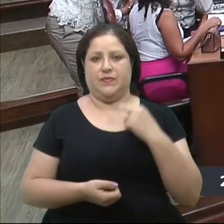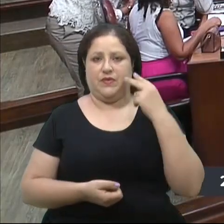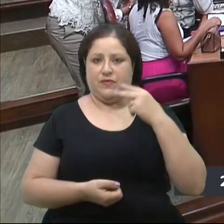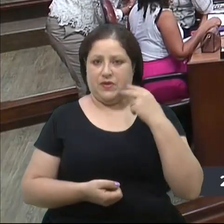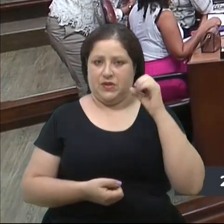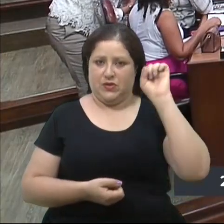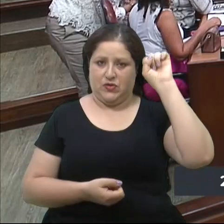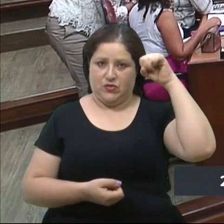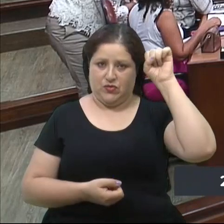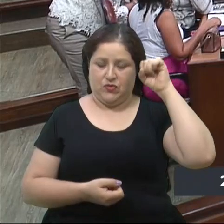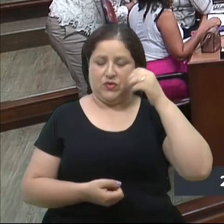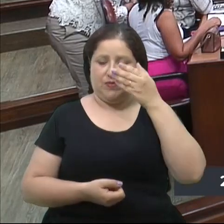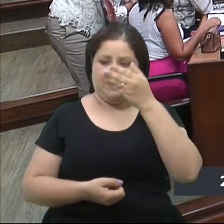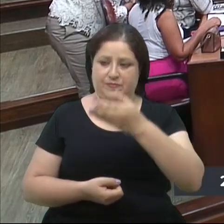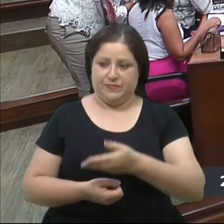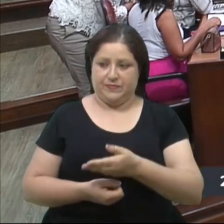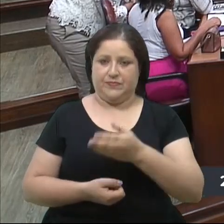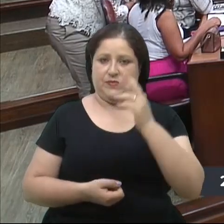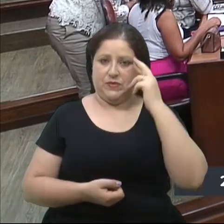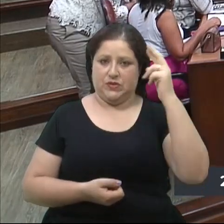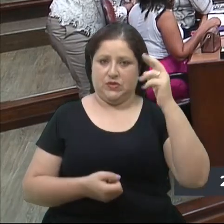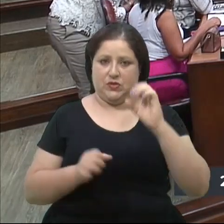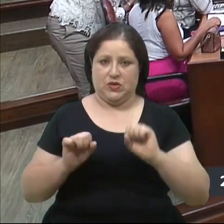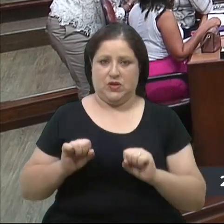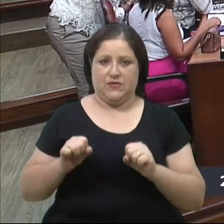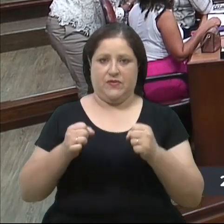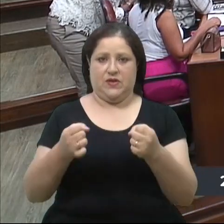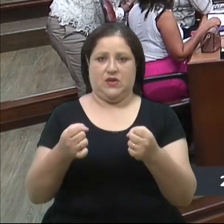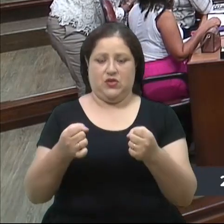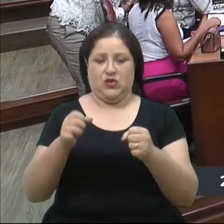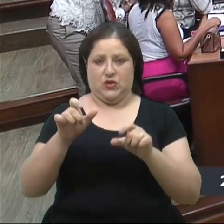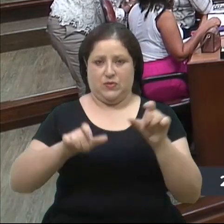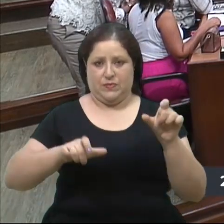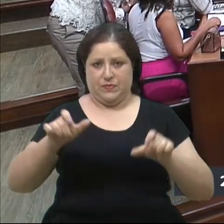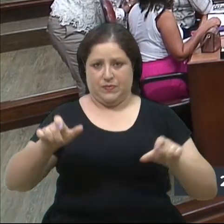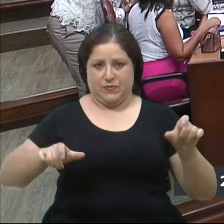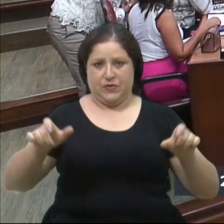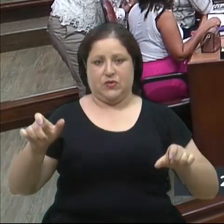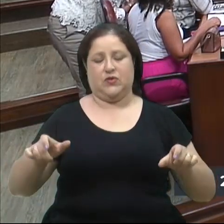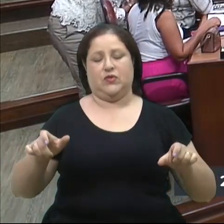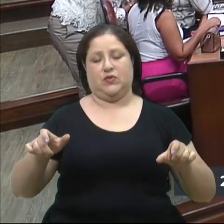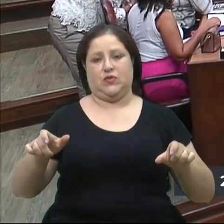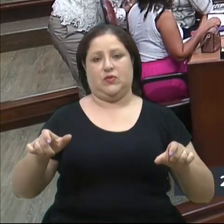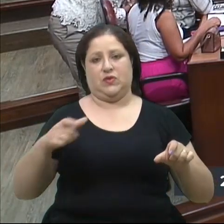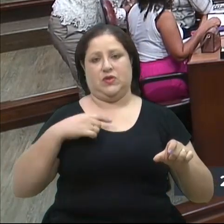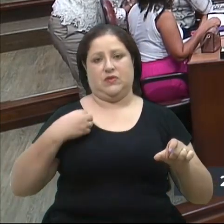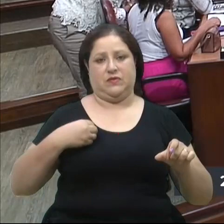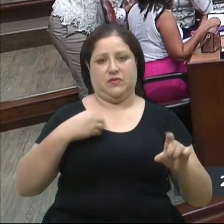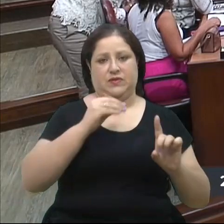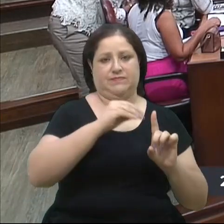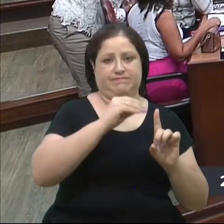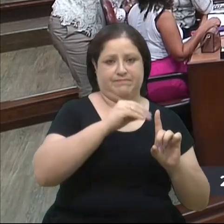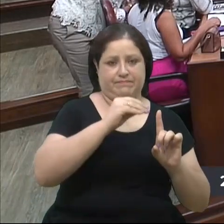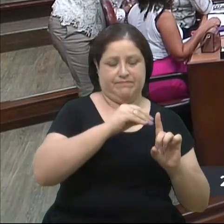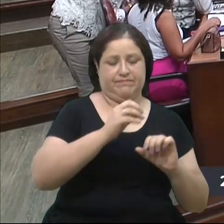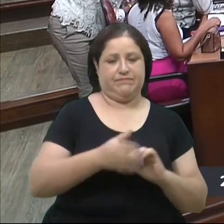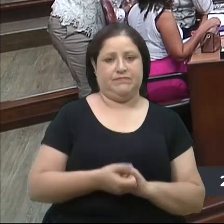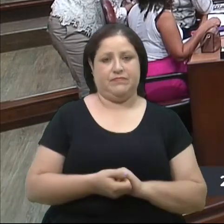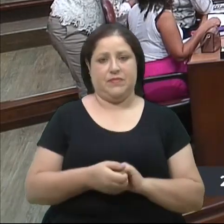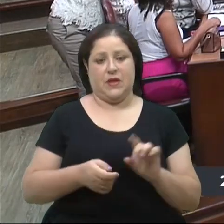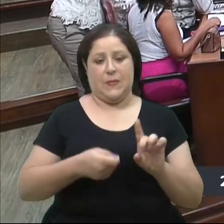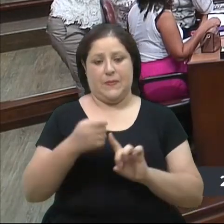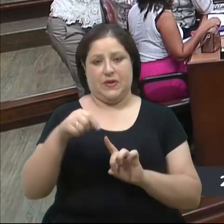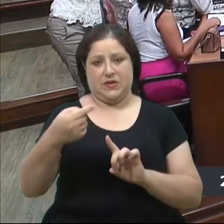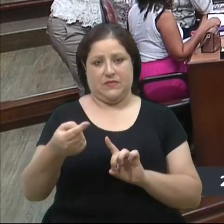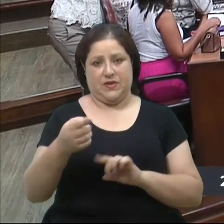vereador, Xuxa, senhor que defende as pessoas em situação de vulnerabilidade, eu no mês que vem, dia